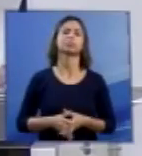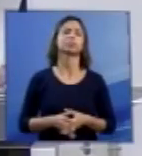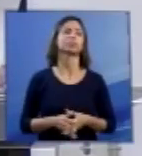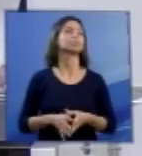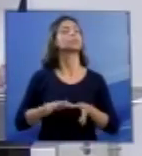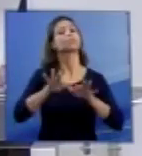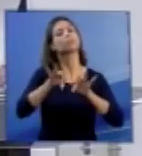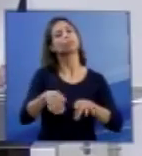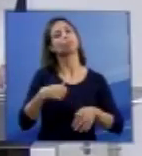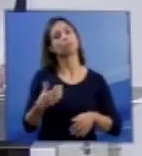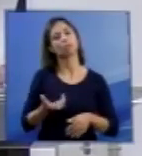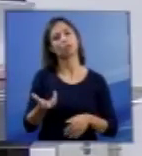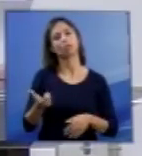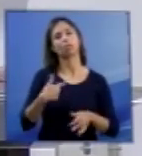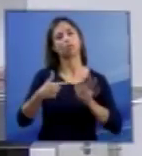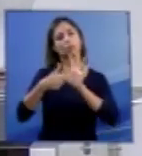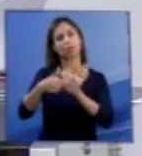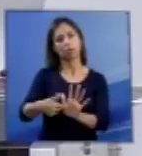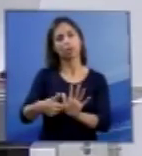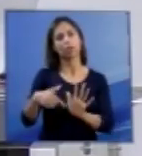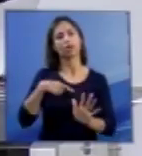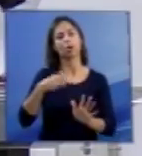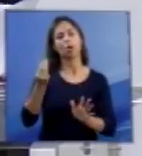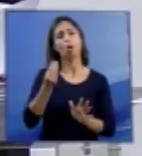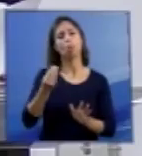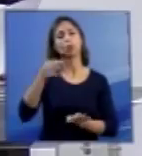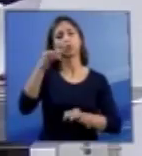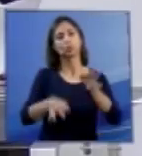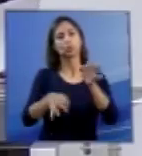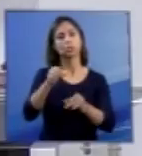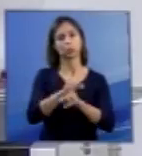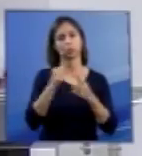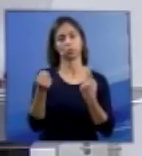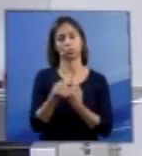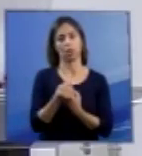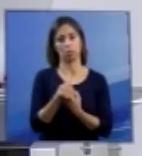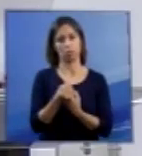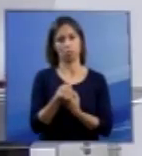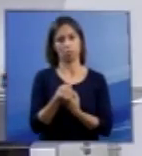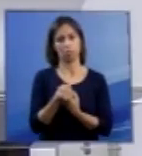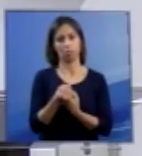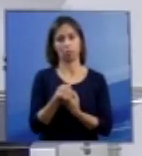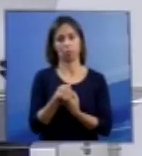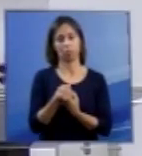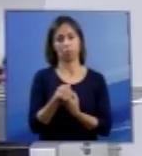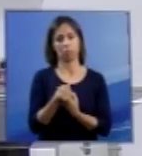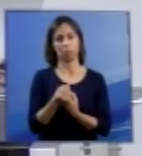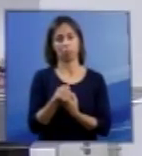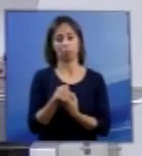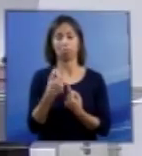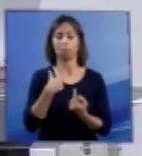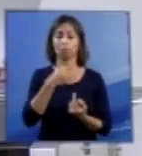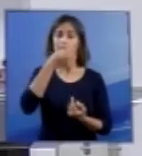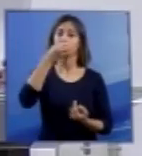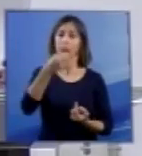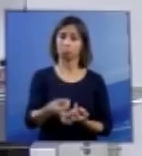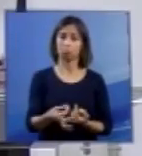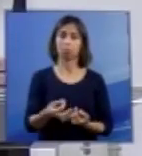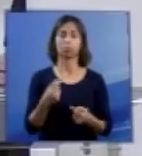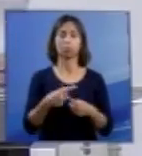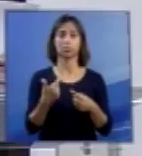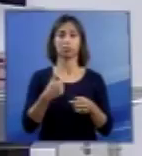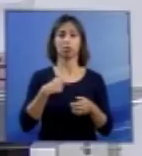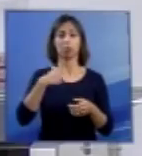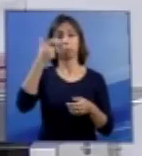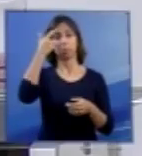levantar também a questão da justiça social. Considere-se que a concessão de